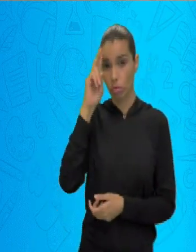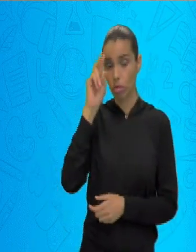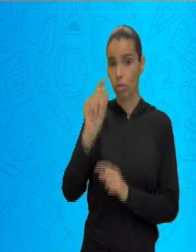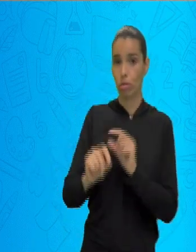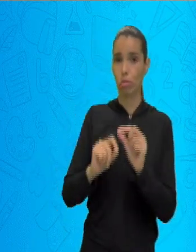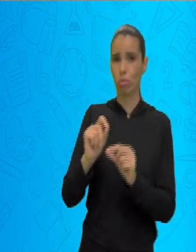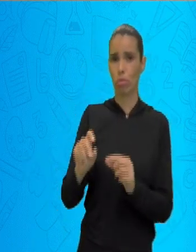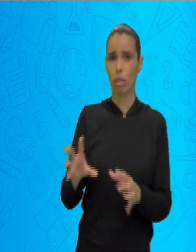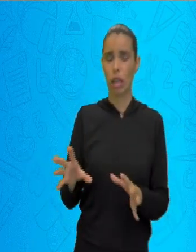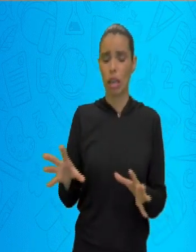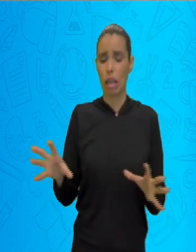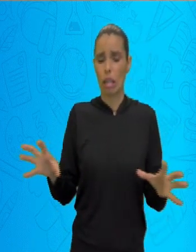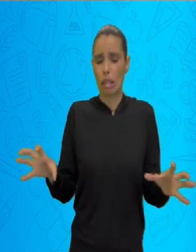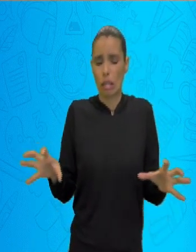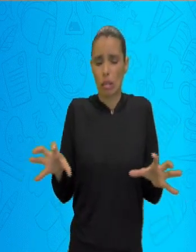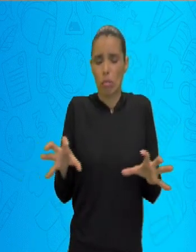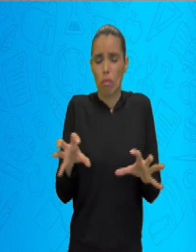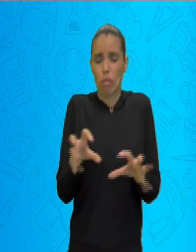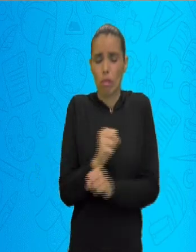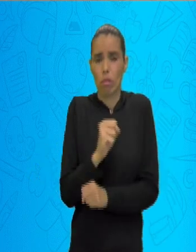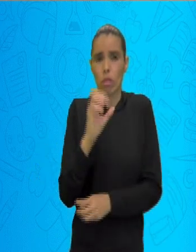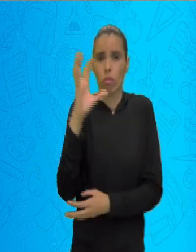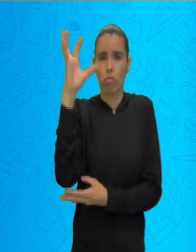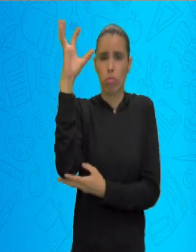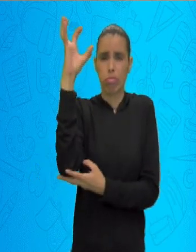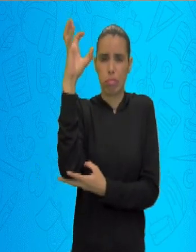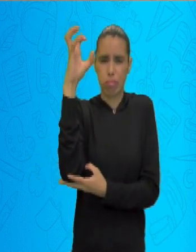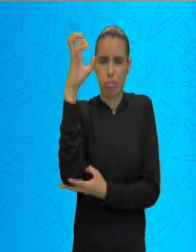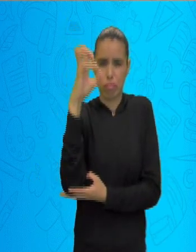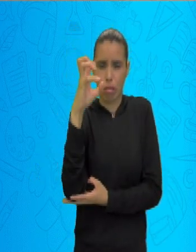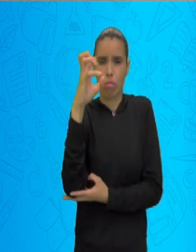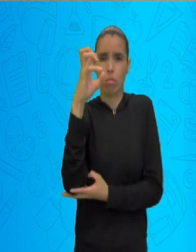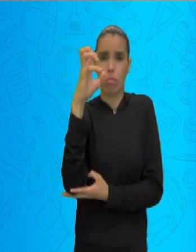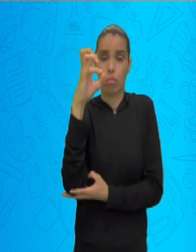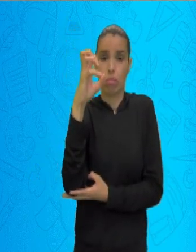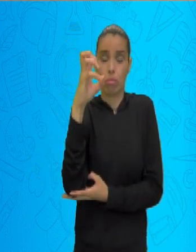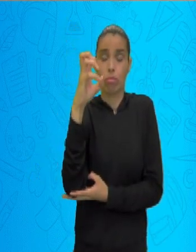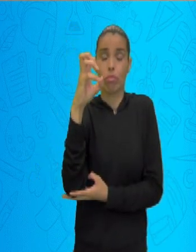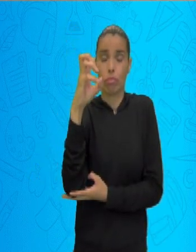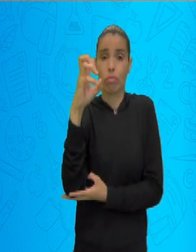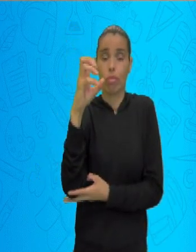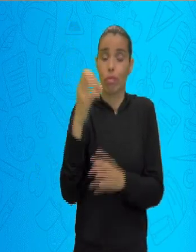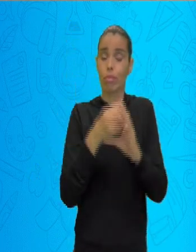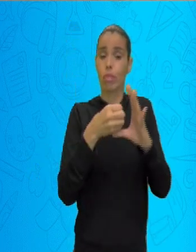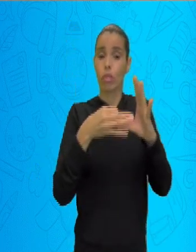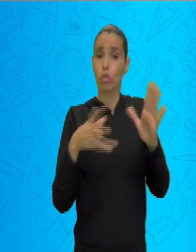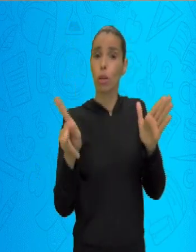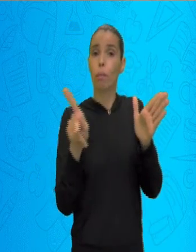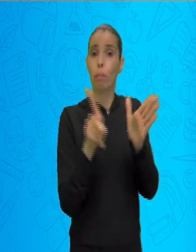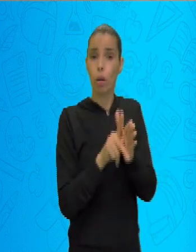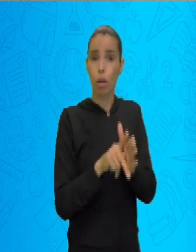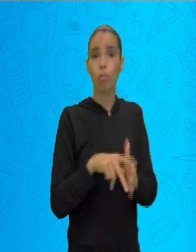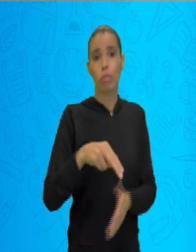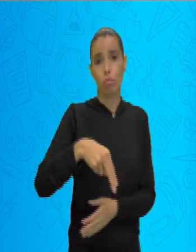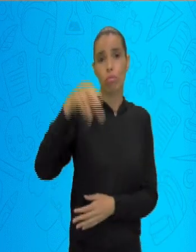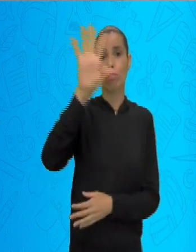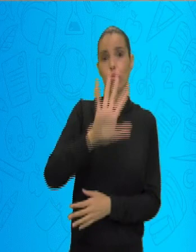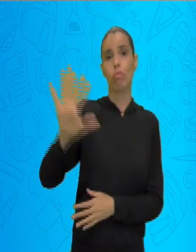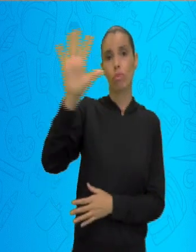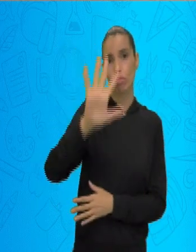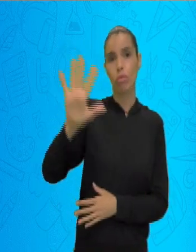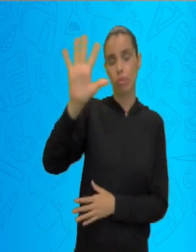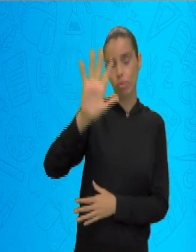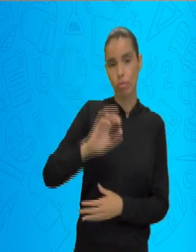da seca. O Nordeste ficou marcado pela seca. Mas,